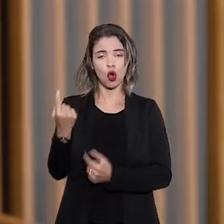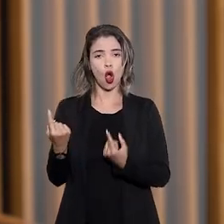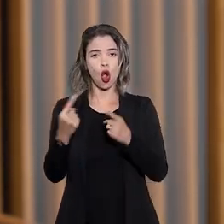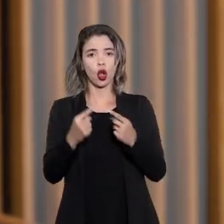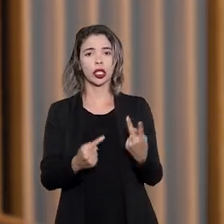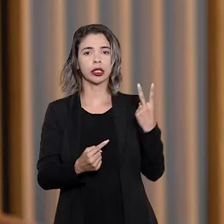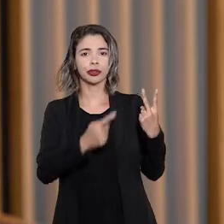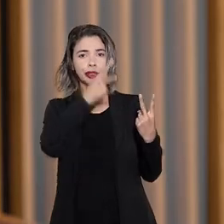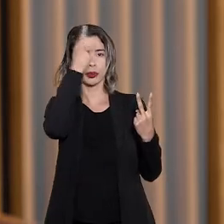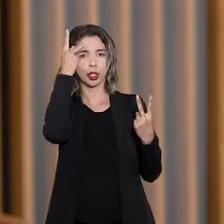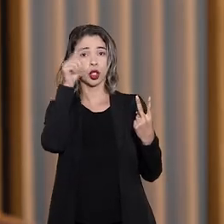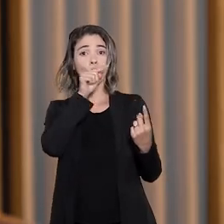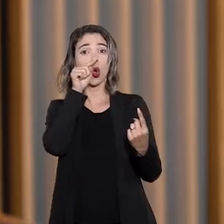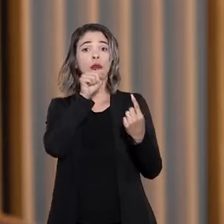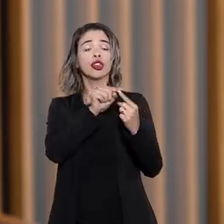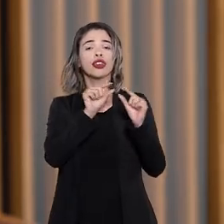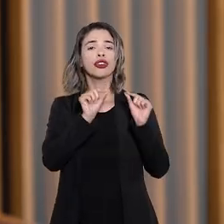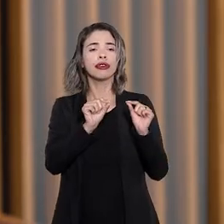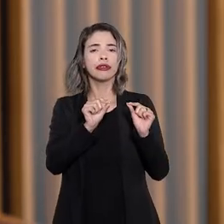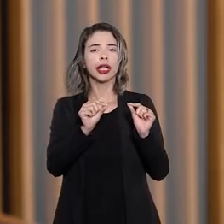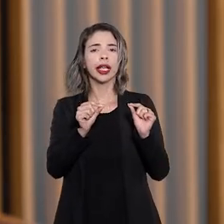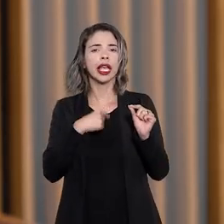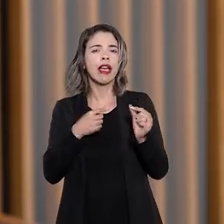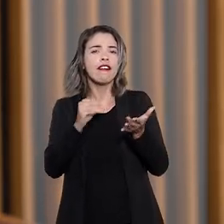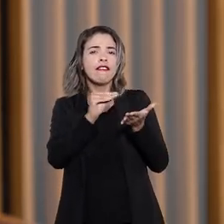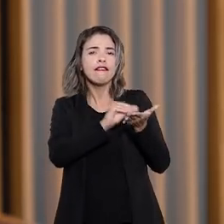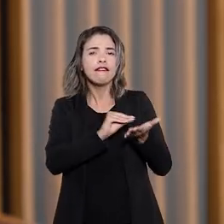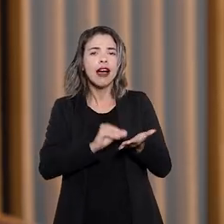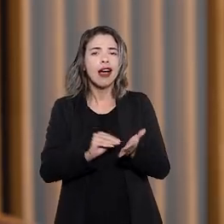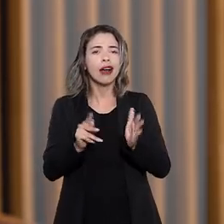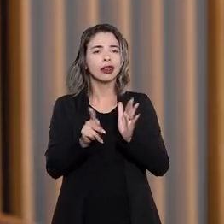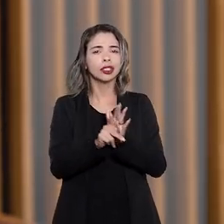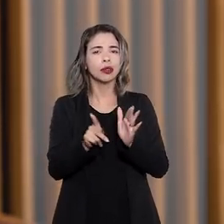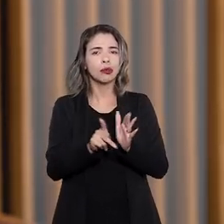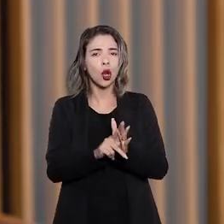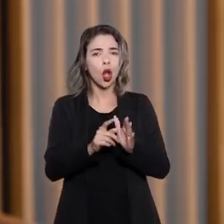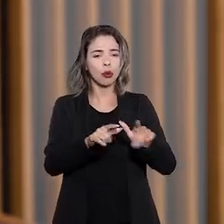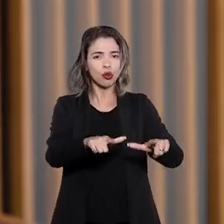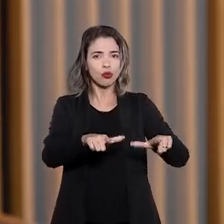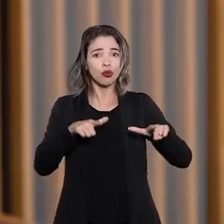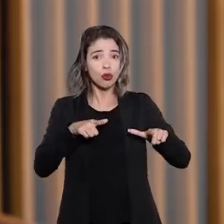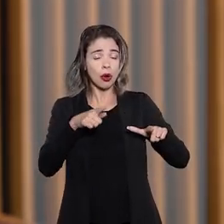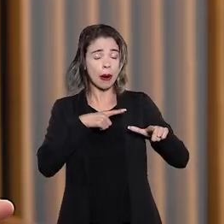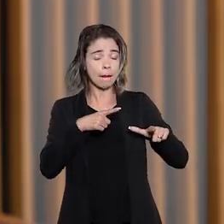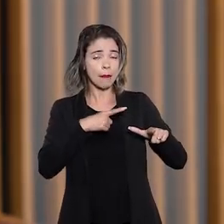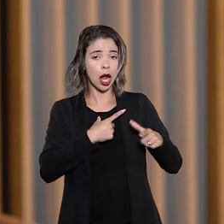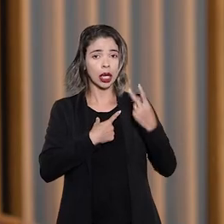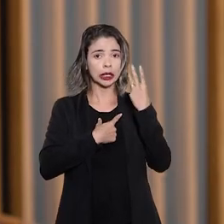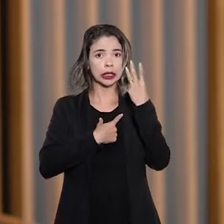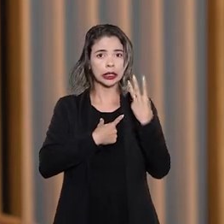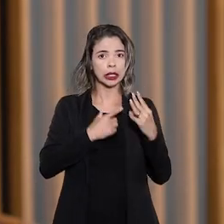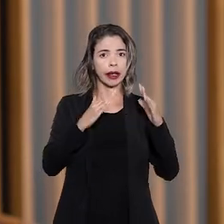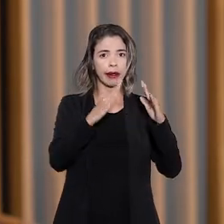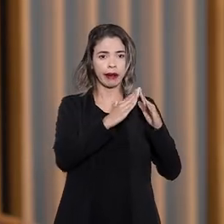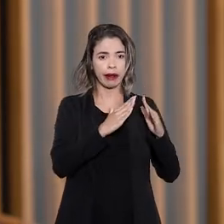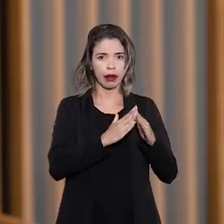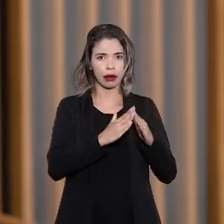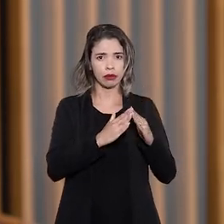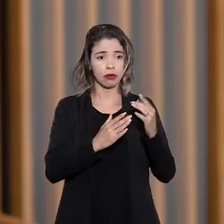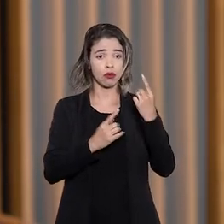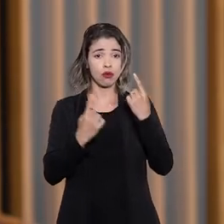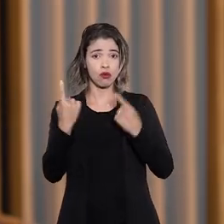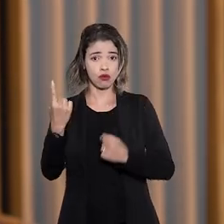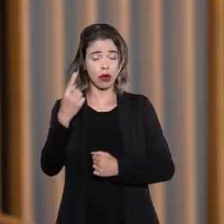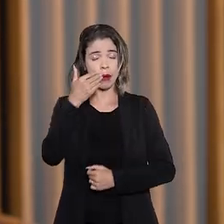de suprir a suposta falta de outorga de escritura de três imóveis. Uma das reis requereu a extinção da ação em